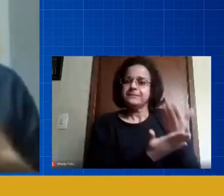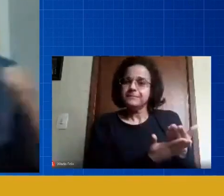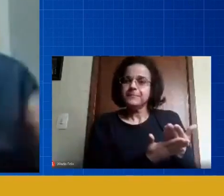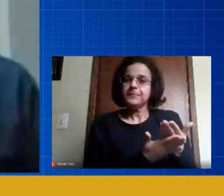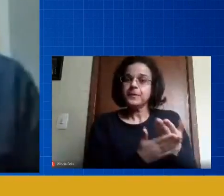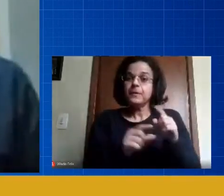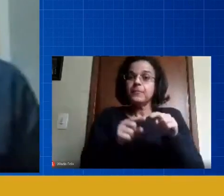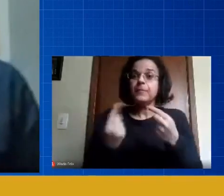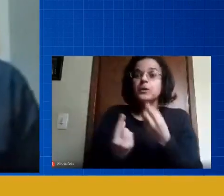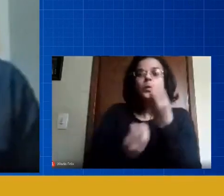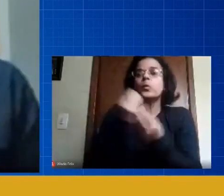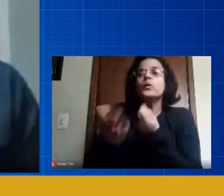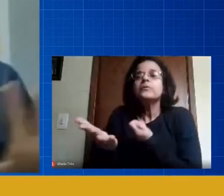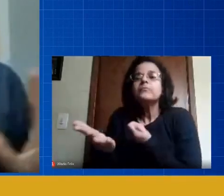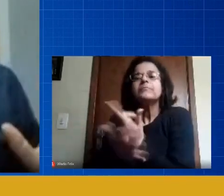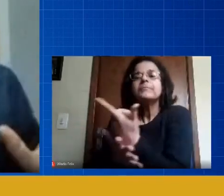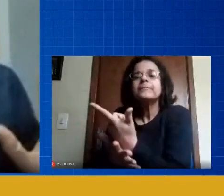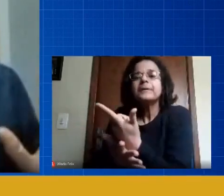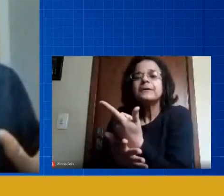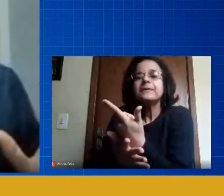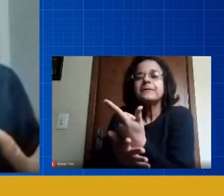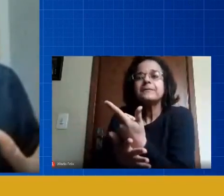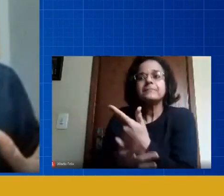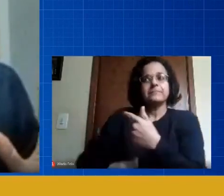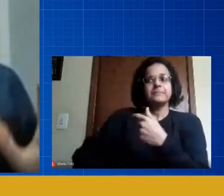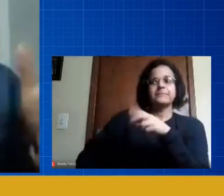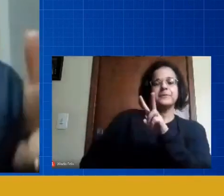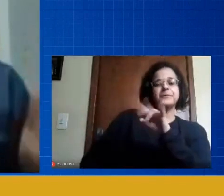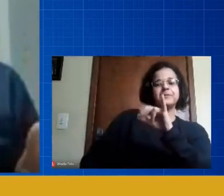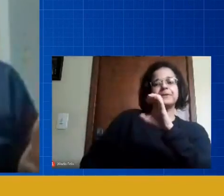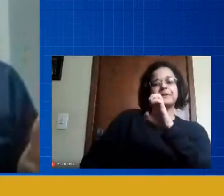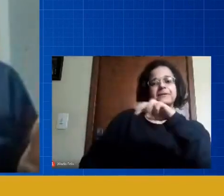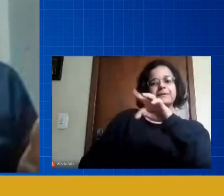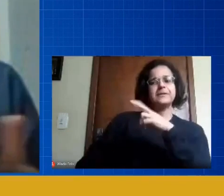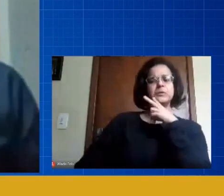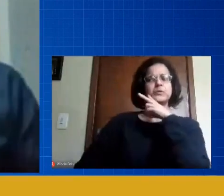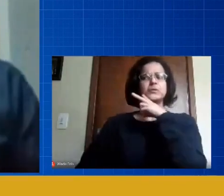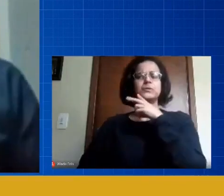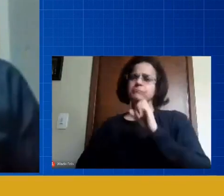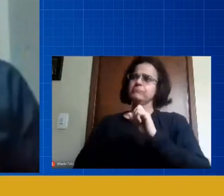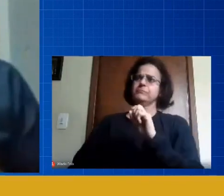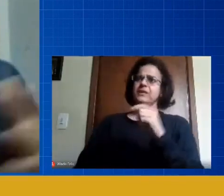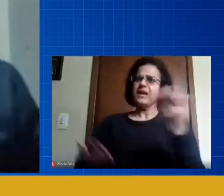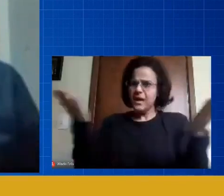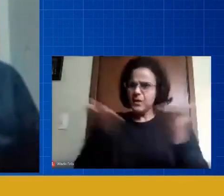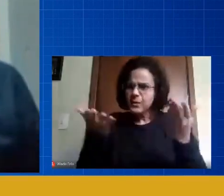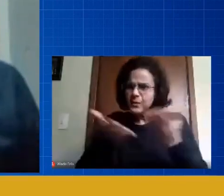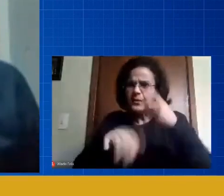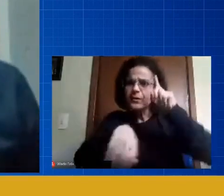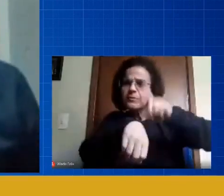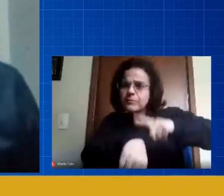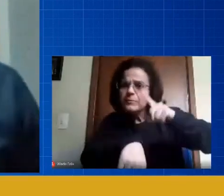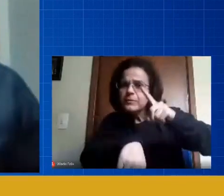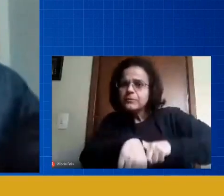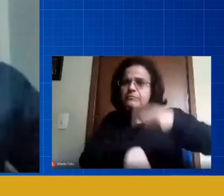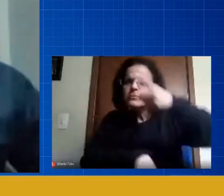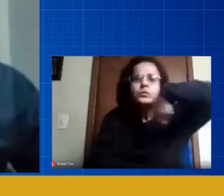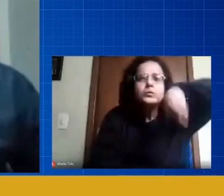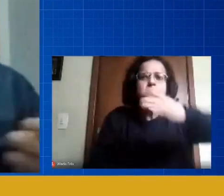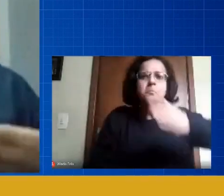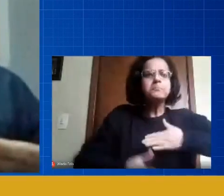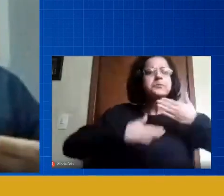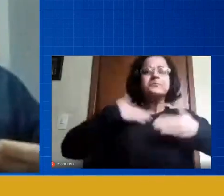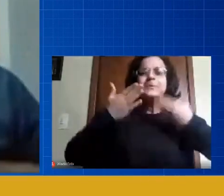mas nós vamos cobrar quanto por isso, Vicente? Opa, peraí, você acha que nesse momento que está todo mundo assustado, gente